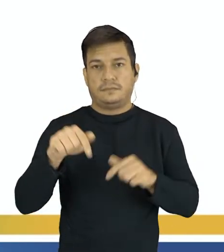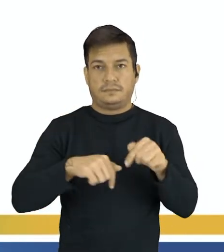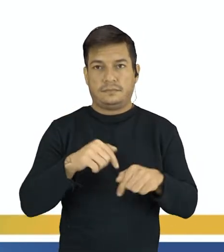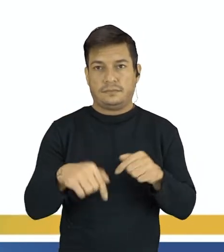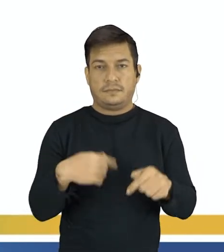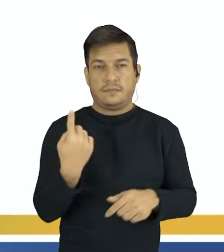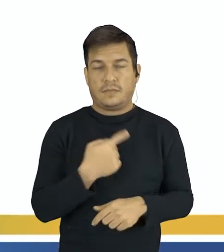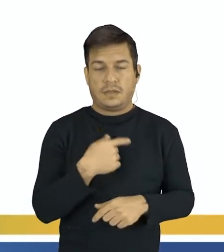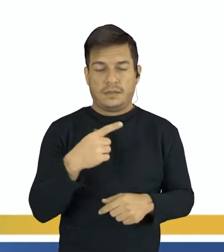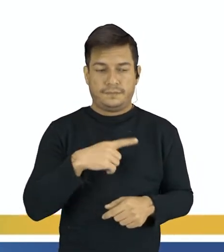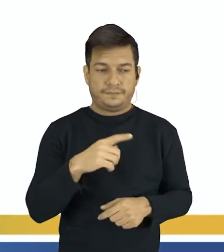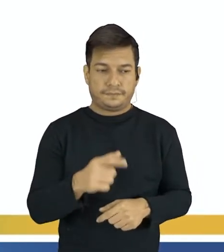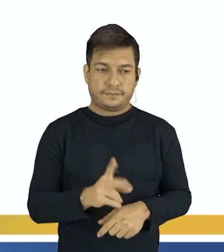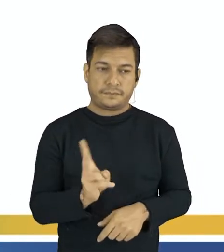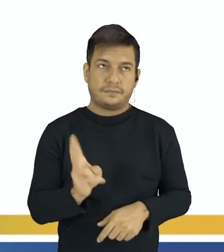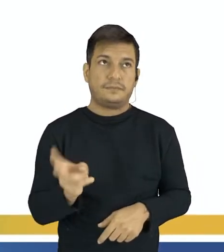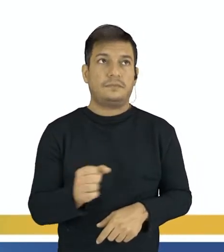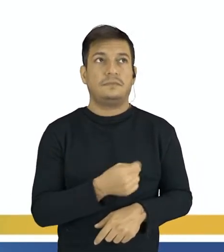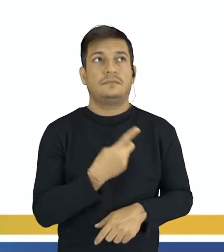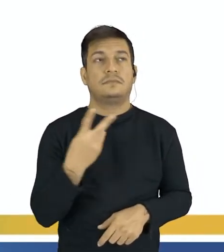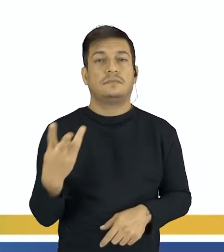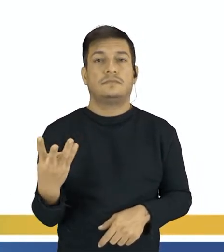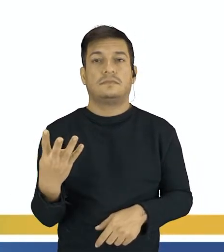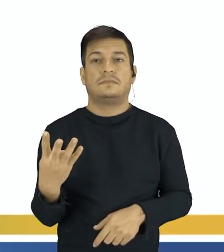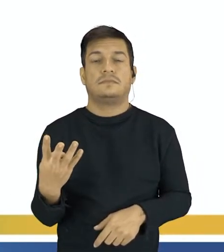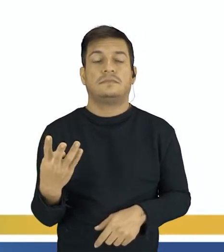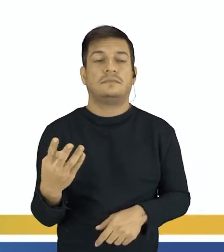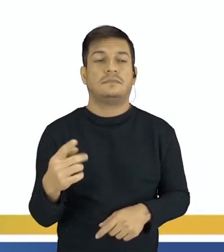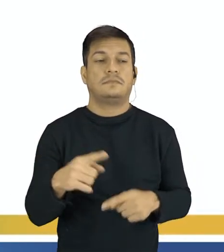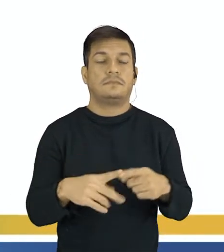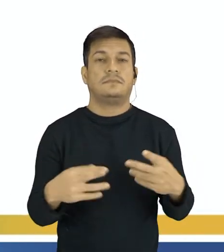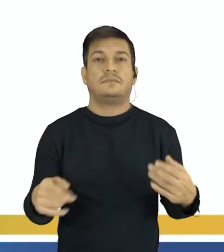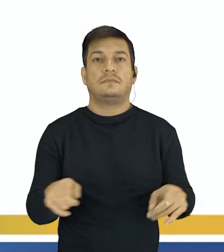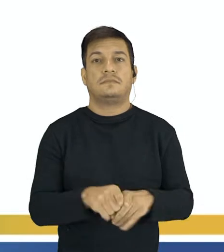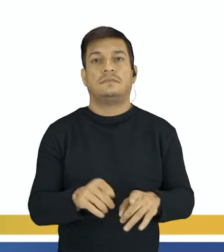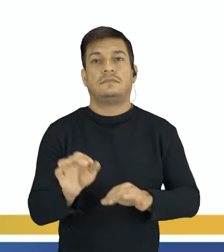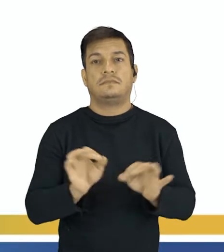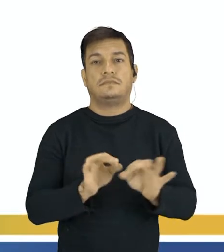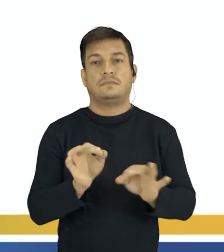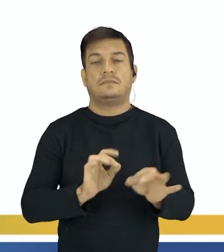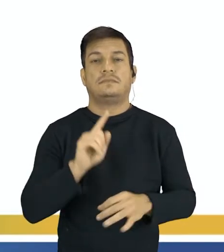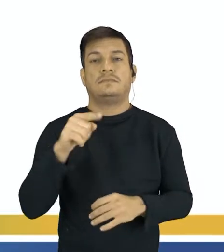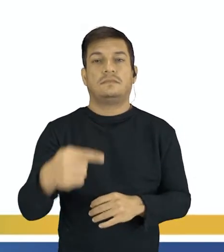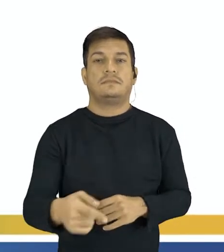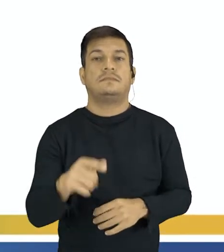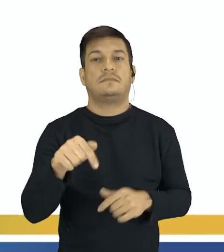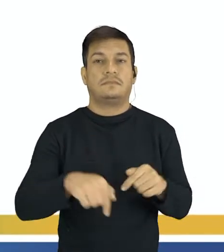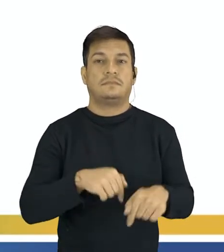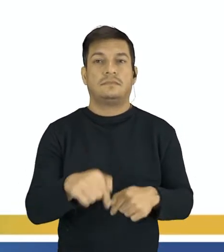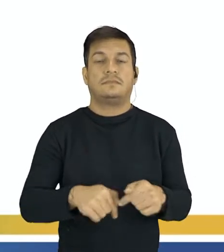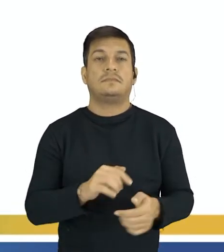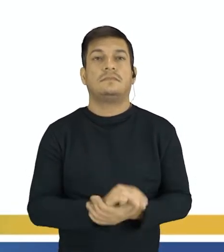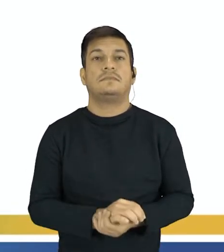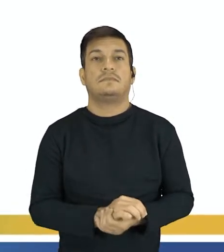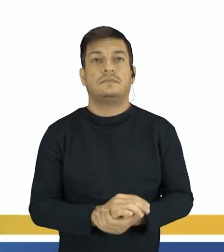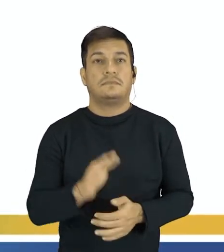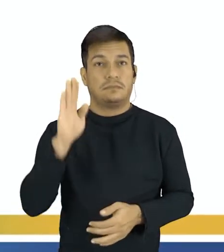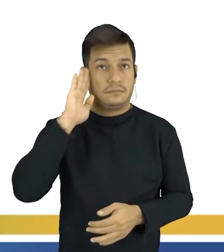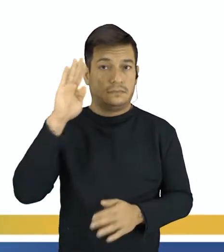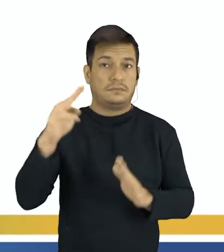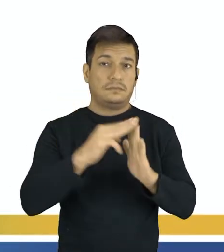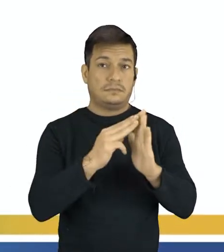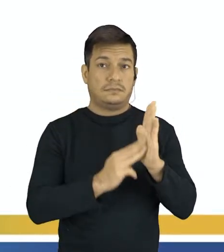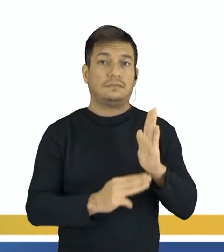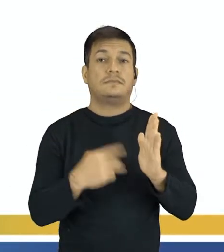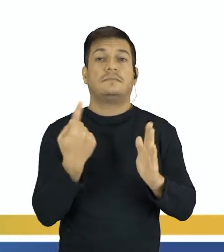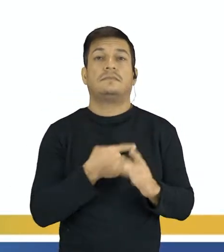Para que a gente tenha a mesma quantidade de reagentes nos produtos formados após a reação química. O principal método